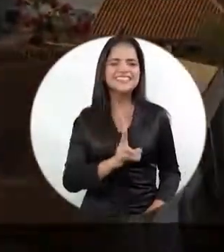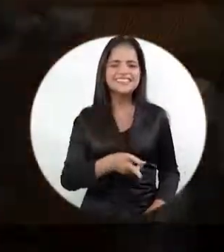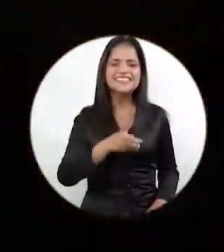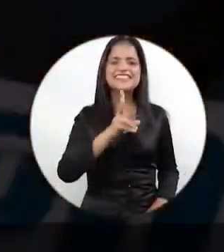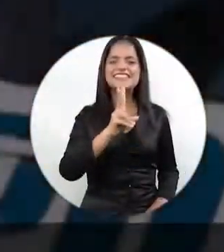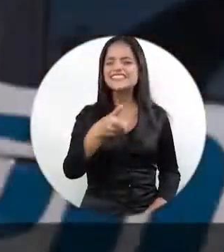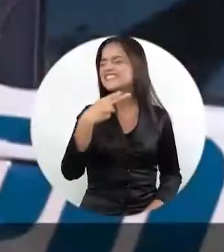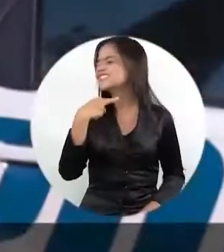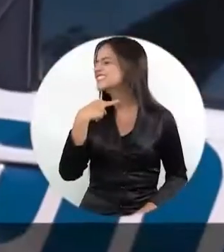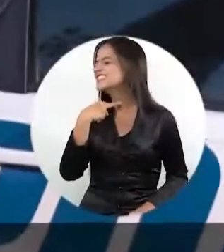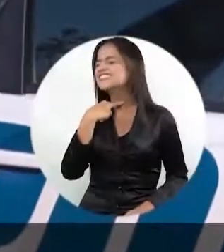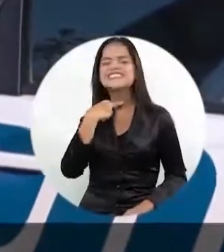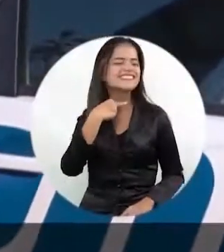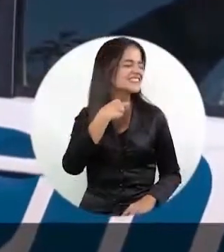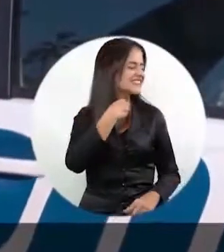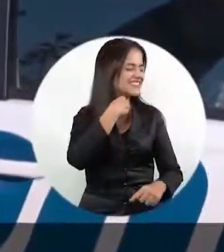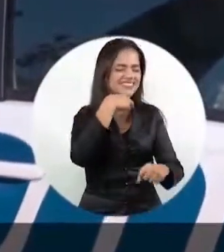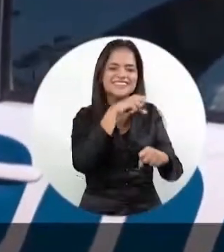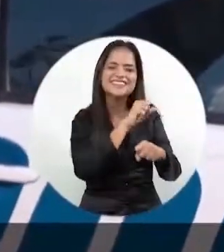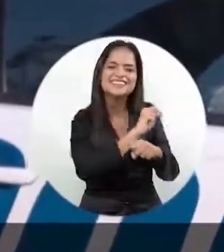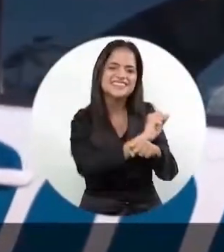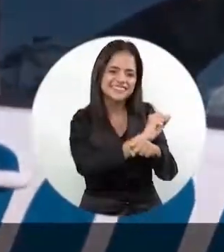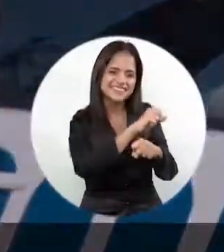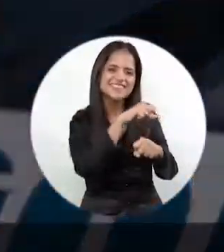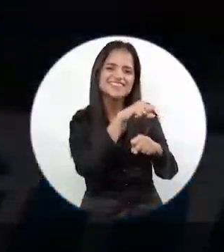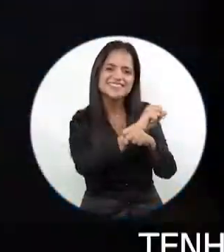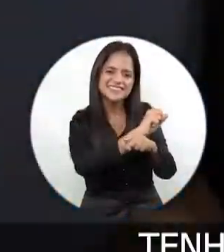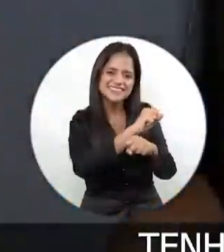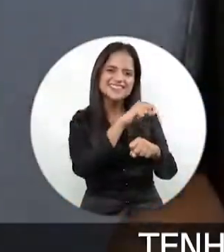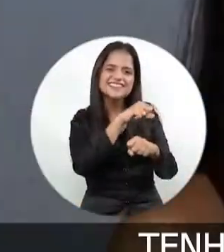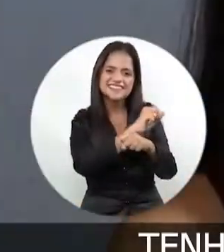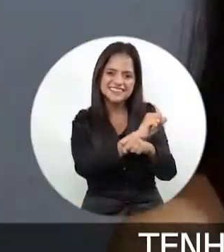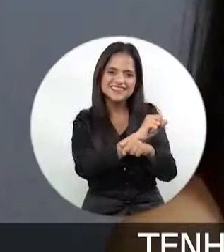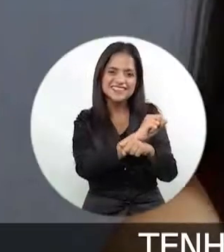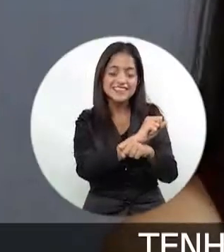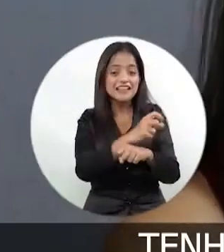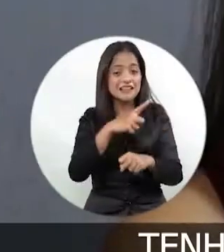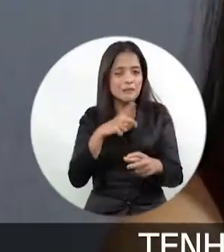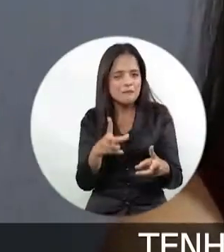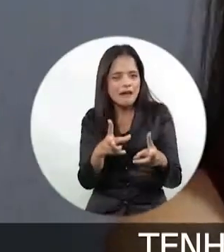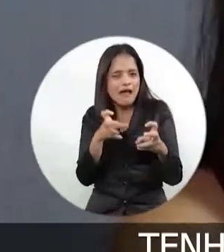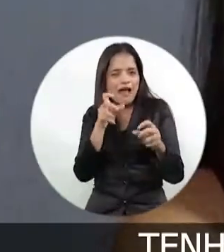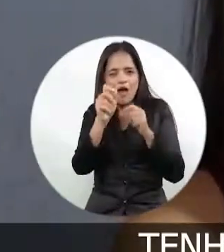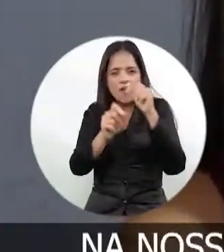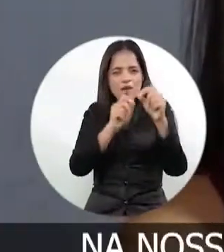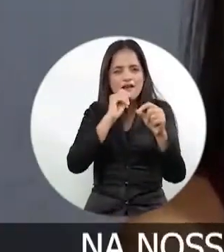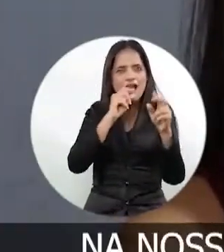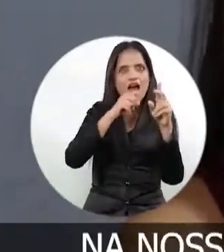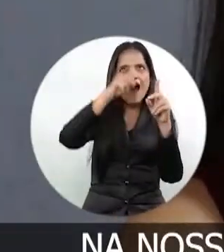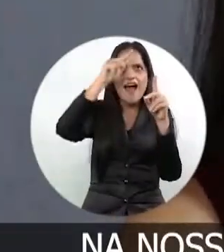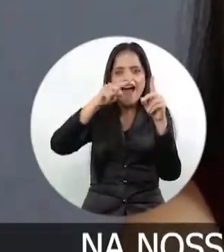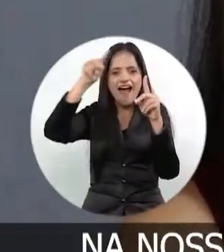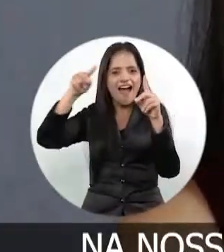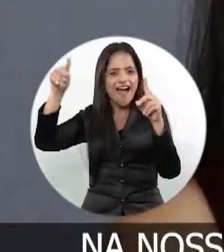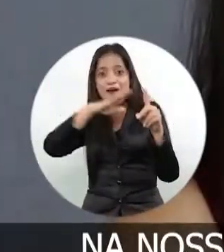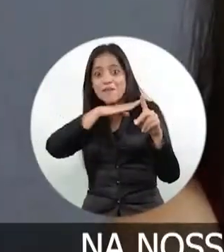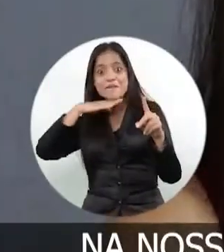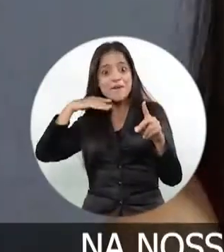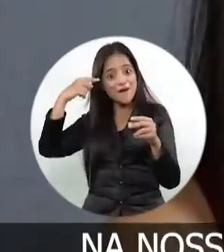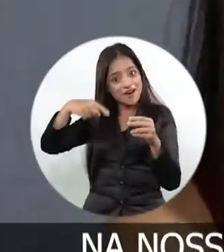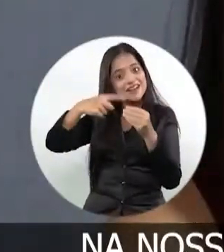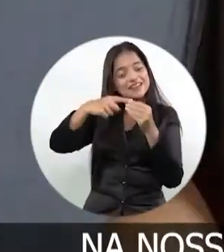frente. Não dava mais para esperar. Tenho notado que os índices de mortalidade na nossa cidade